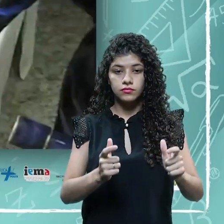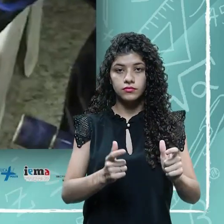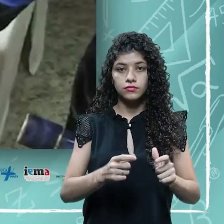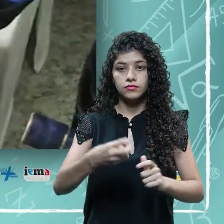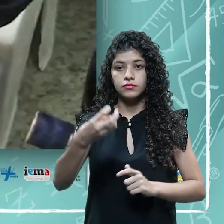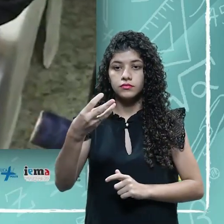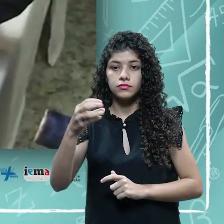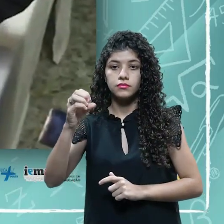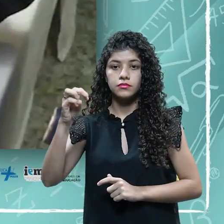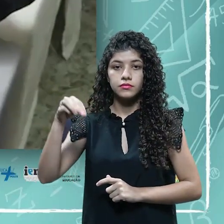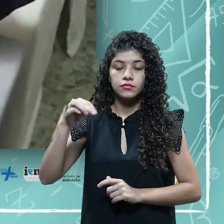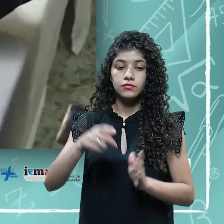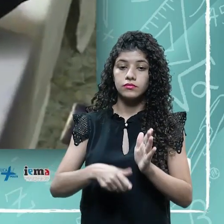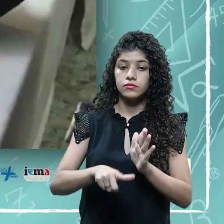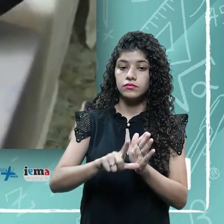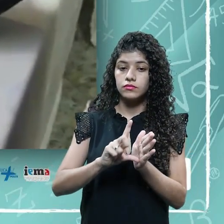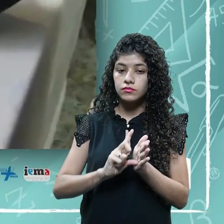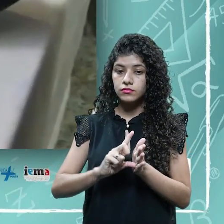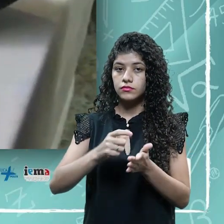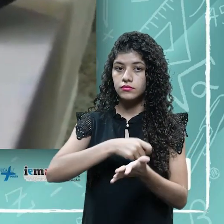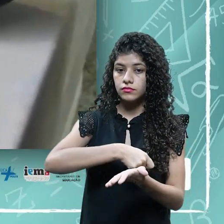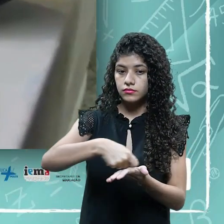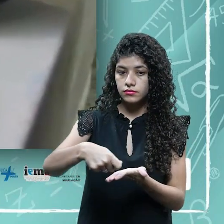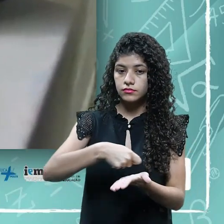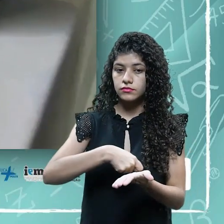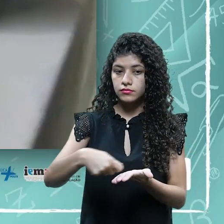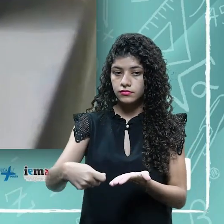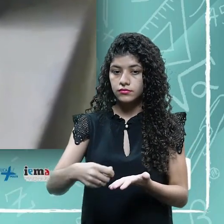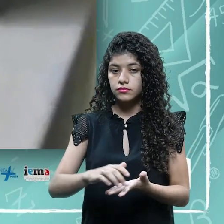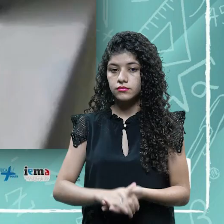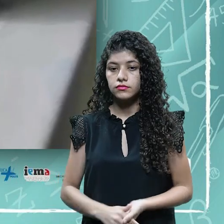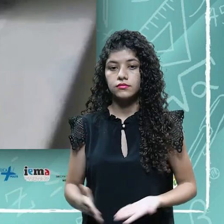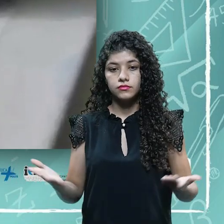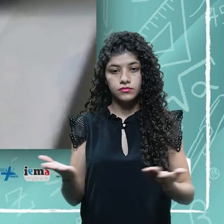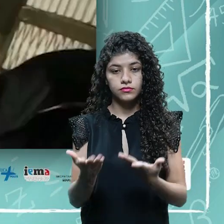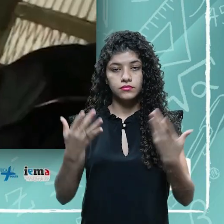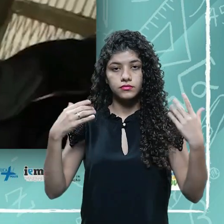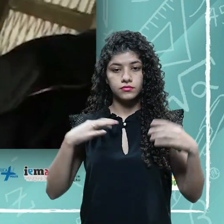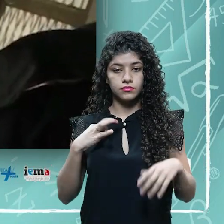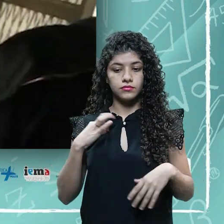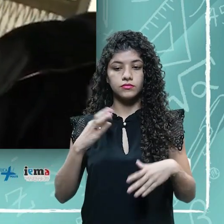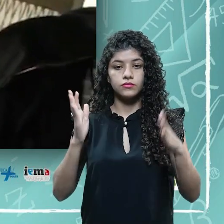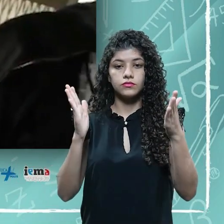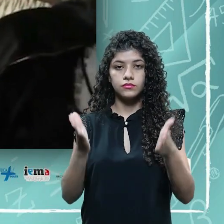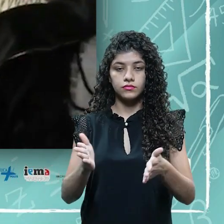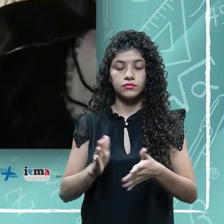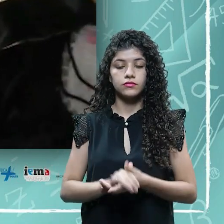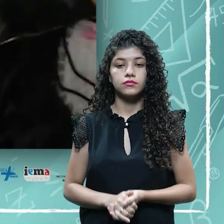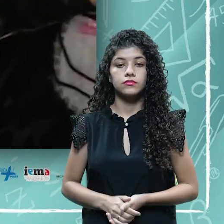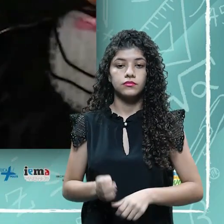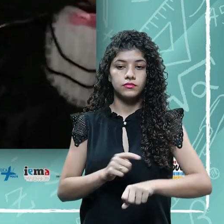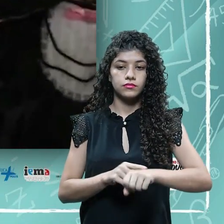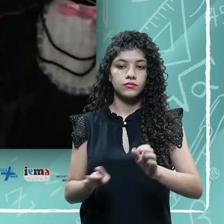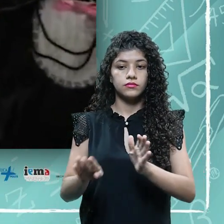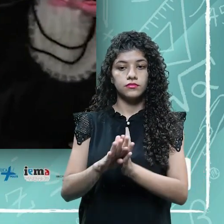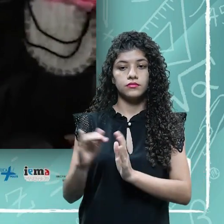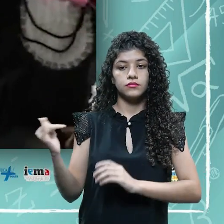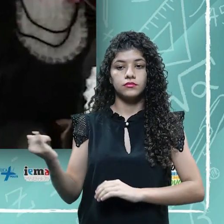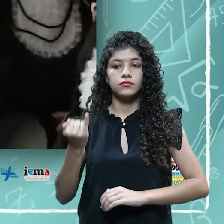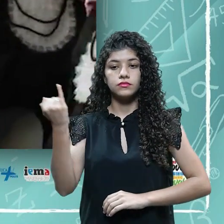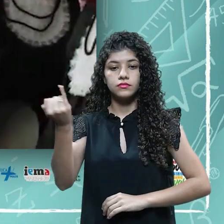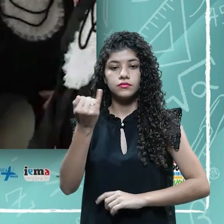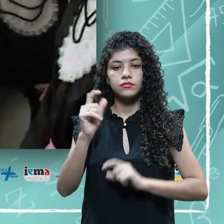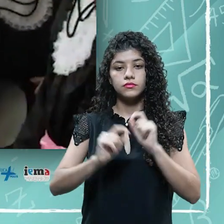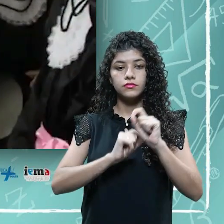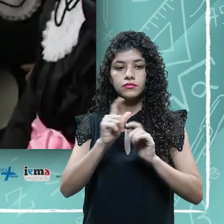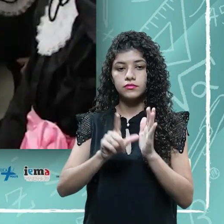meia hora antes do horário marcado para assinar a ata da colação. Já vestido com a beca. A pontualidade é muito importante para que